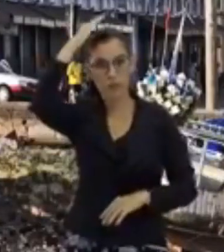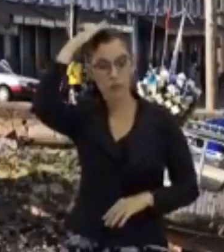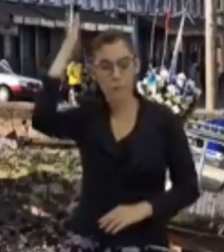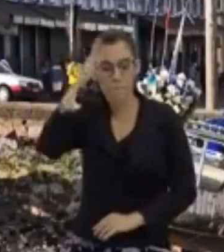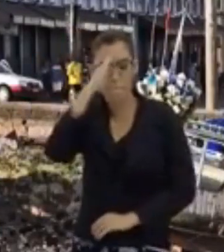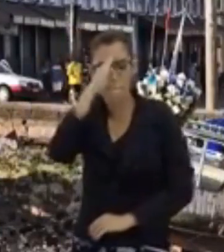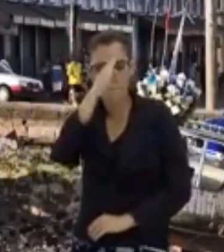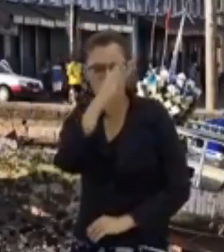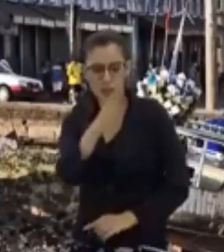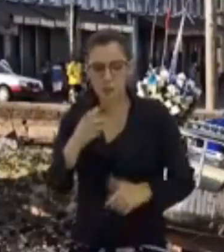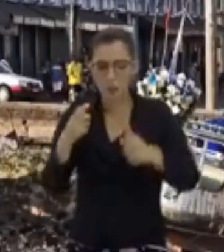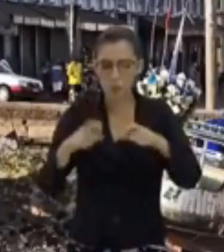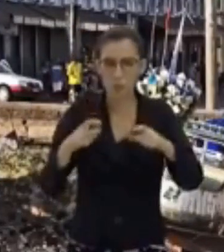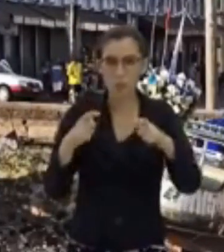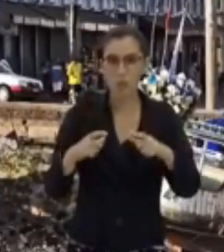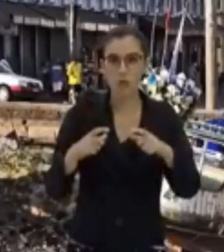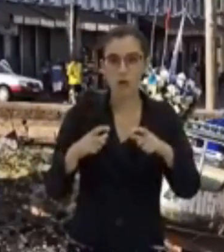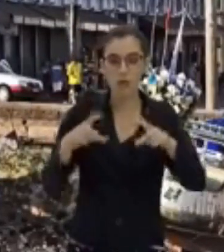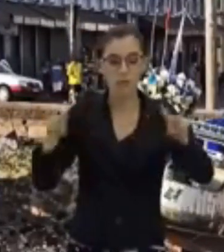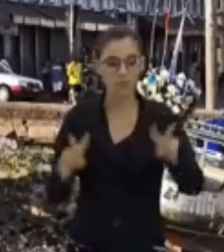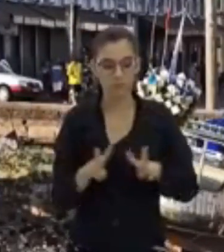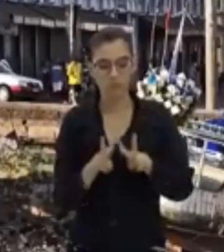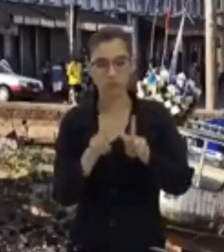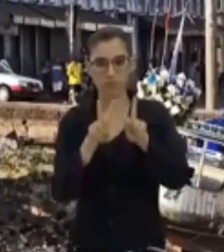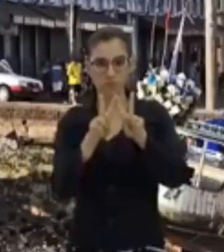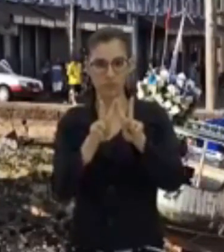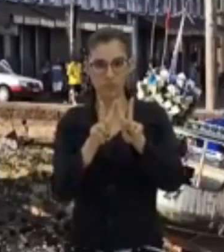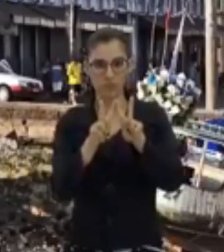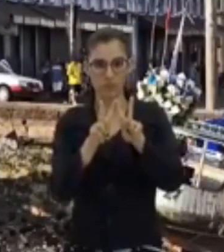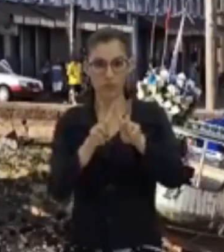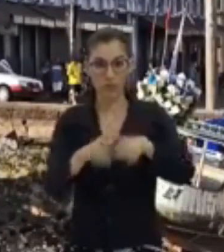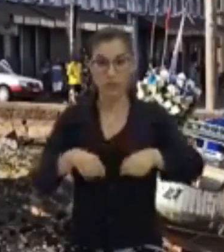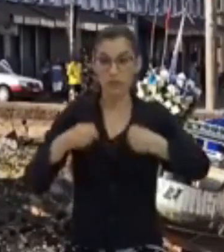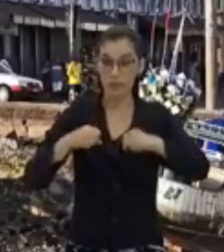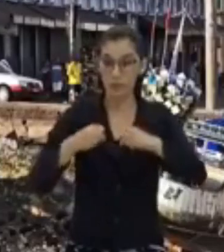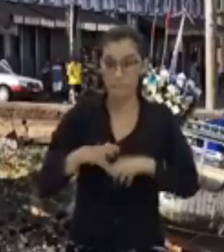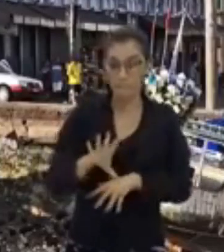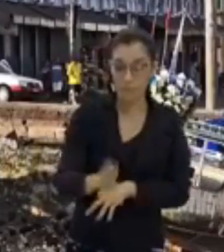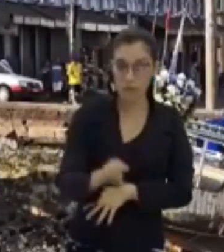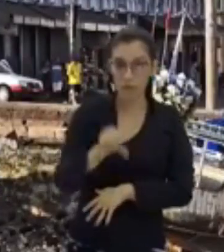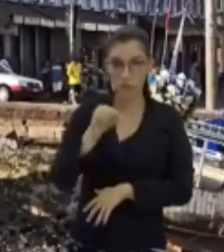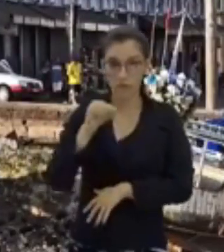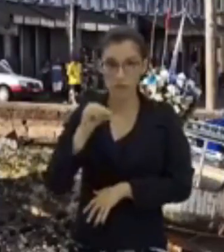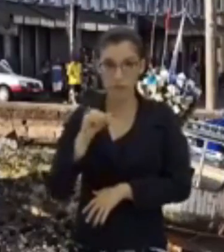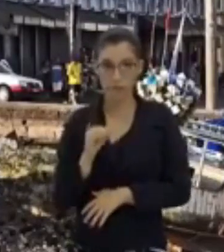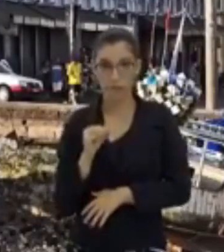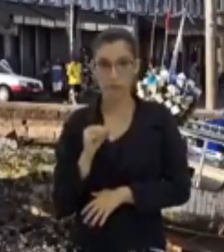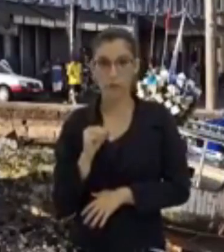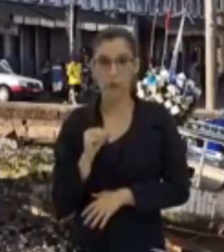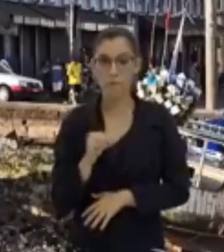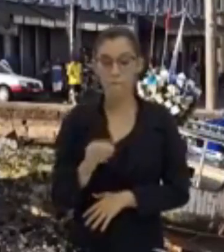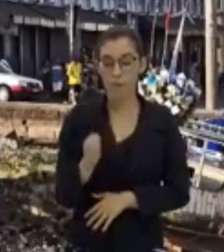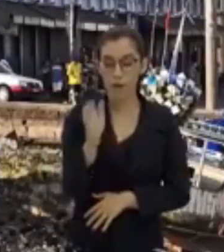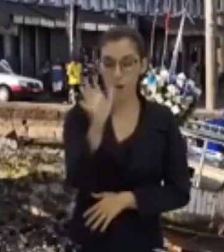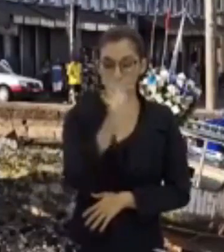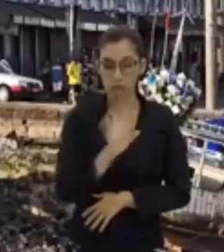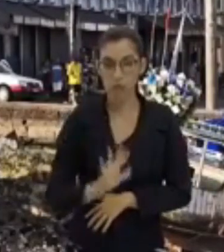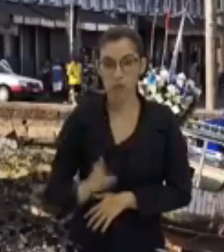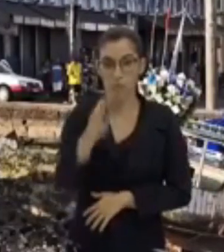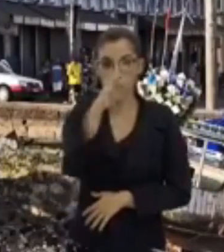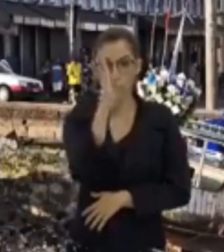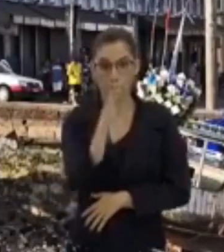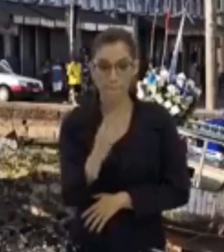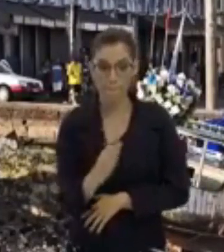o Mercado do Veropeso. Você pode pegar um mapa da cidade de Belém e você facilmente pode localizar